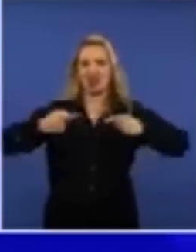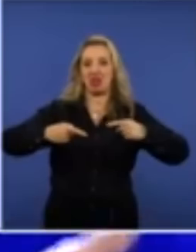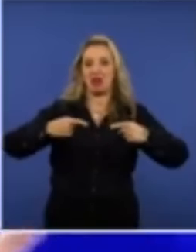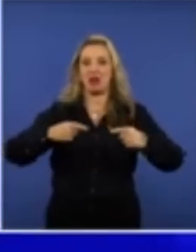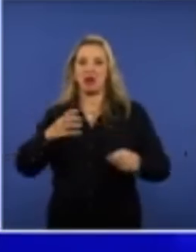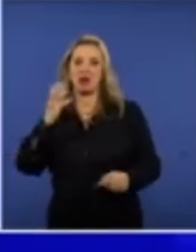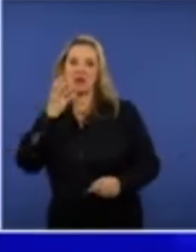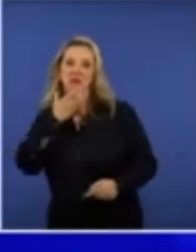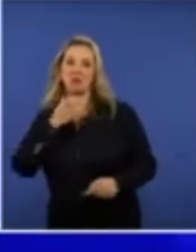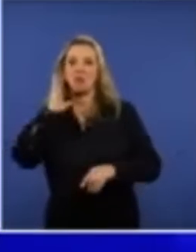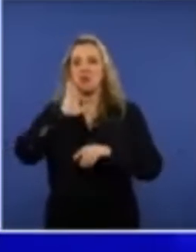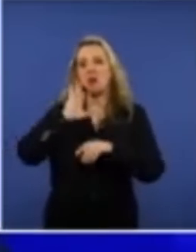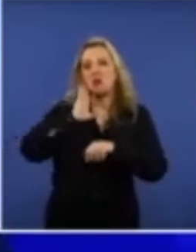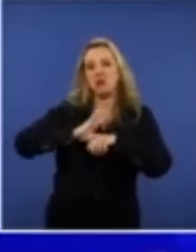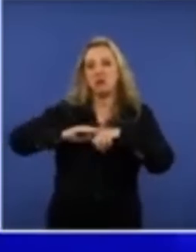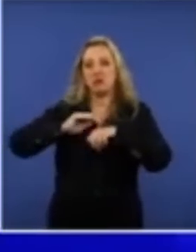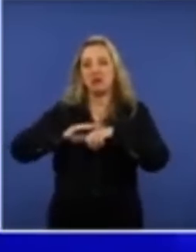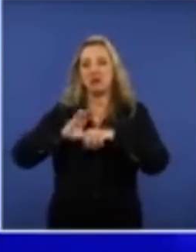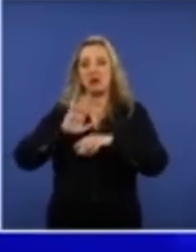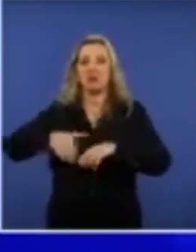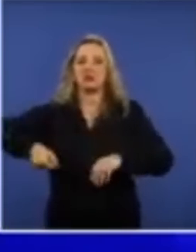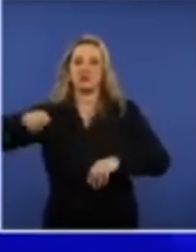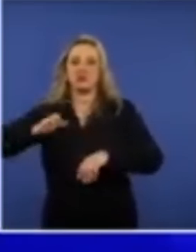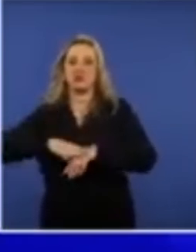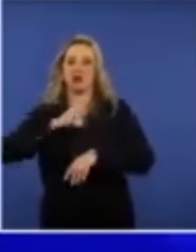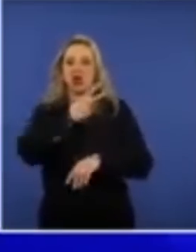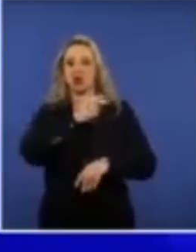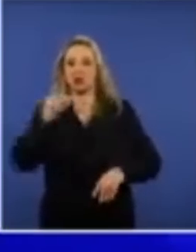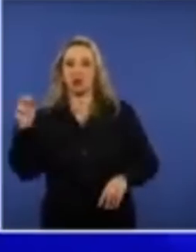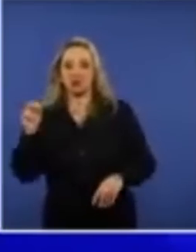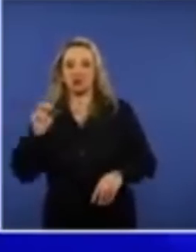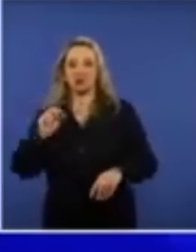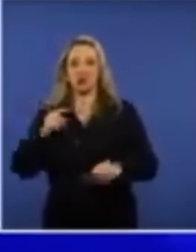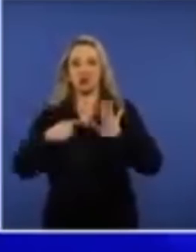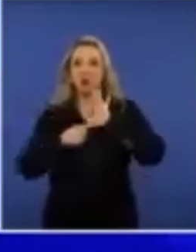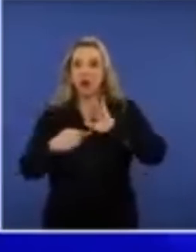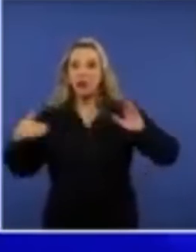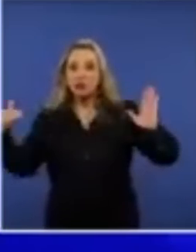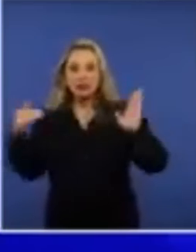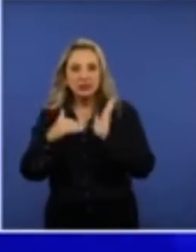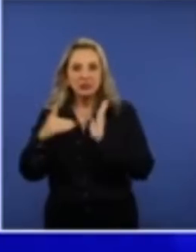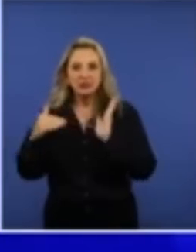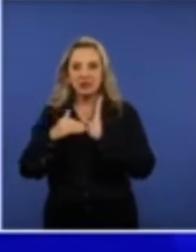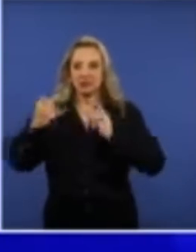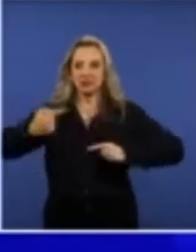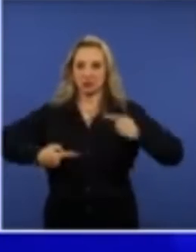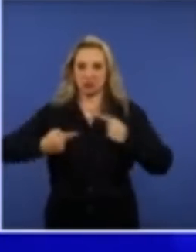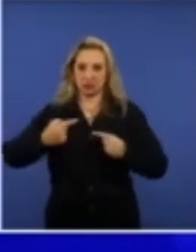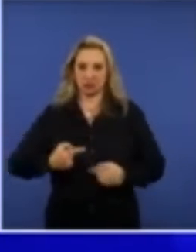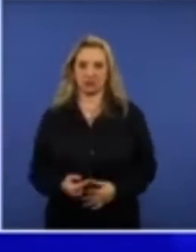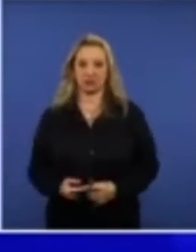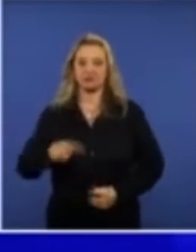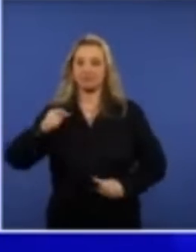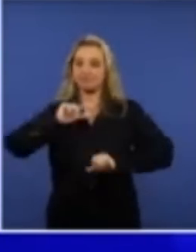de renda?